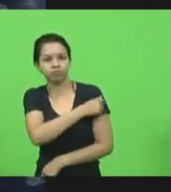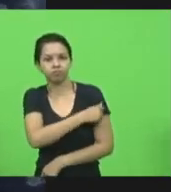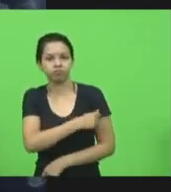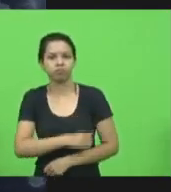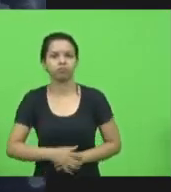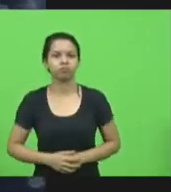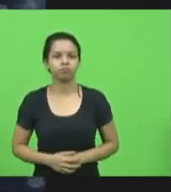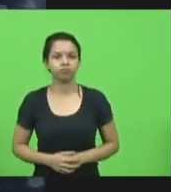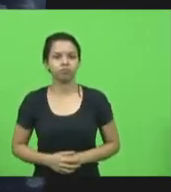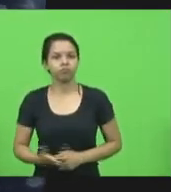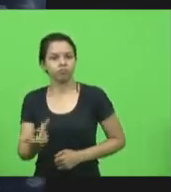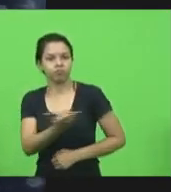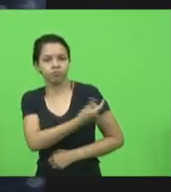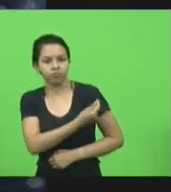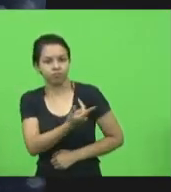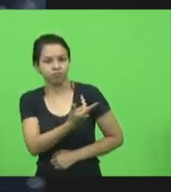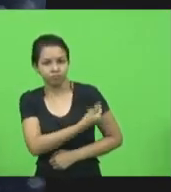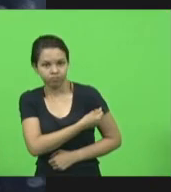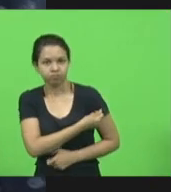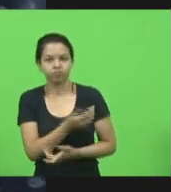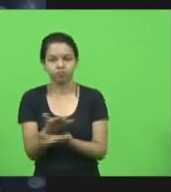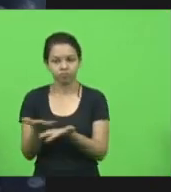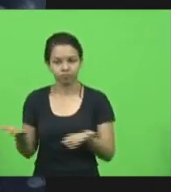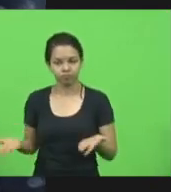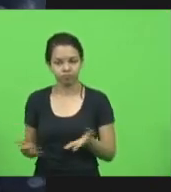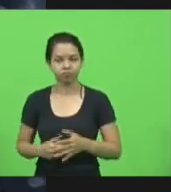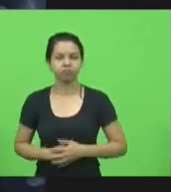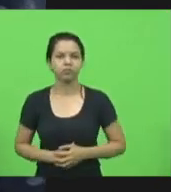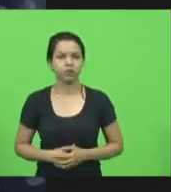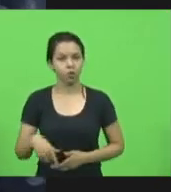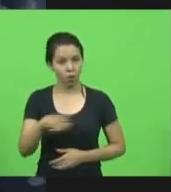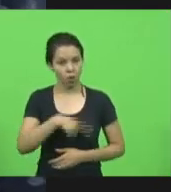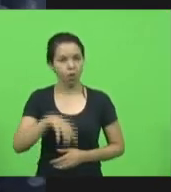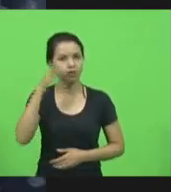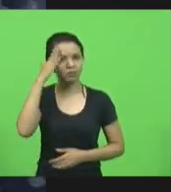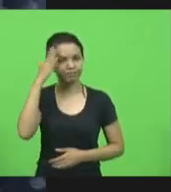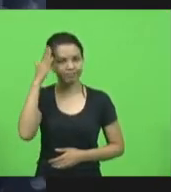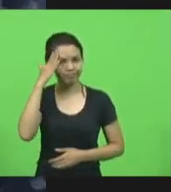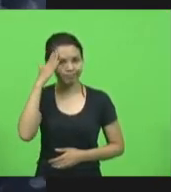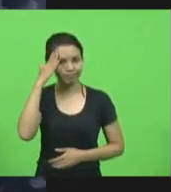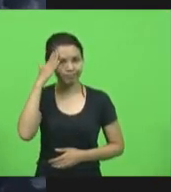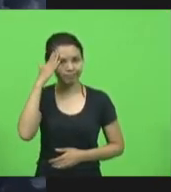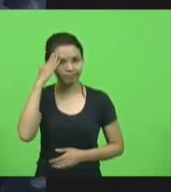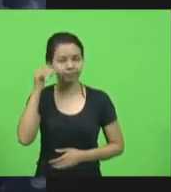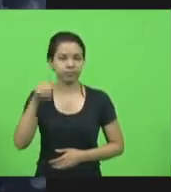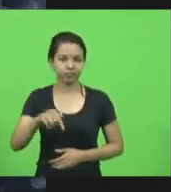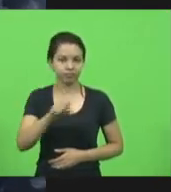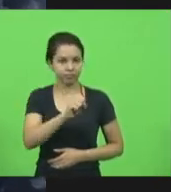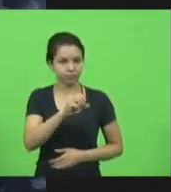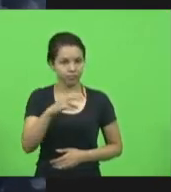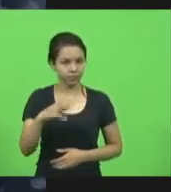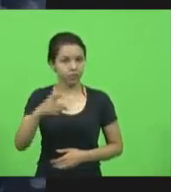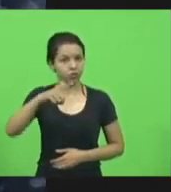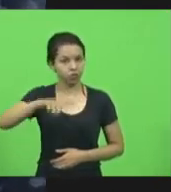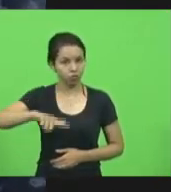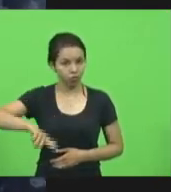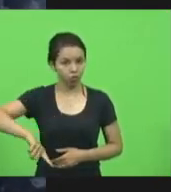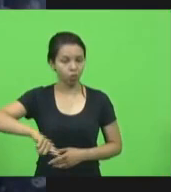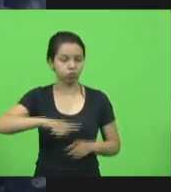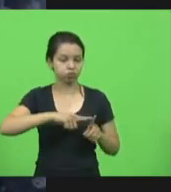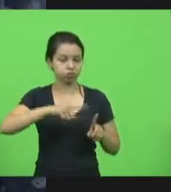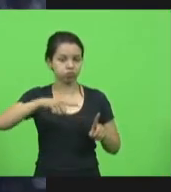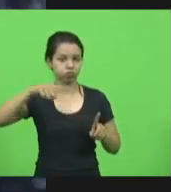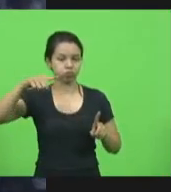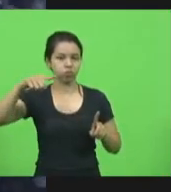vacina. Nós sabemos que Santa Catarina está enfrentando uma nova onda, chegamos a 7 mil